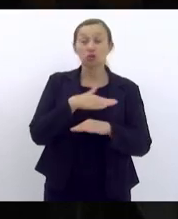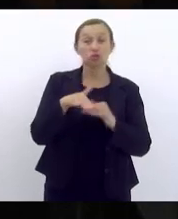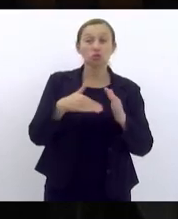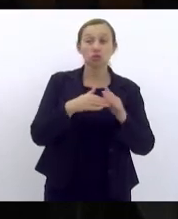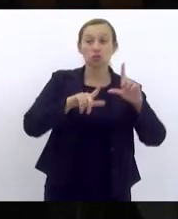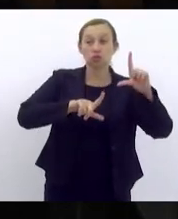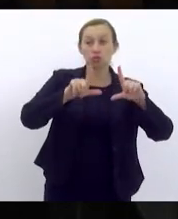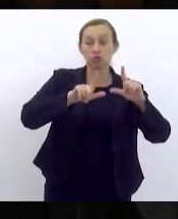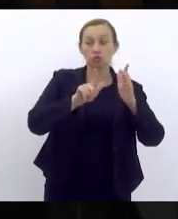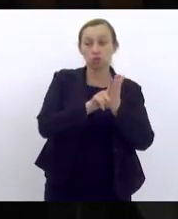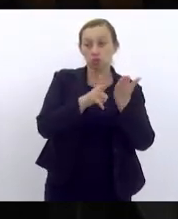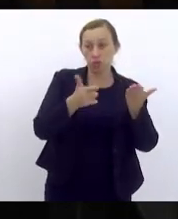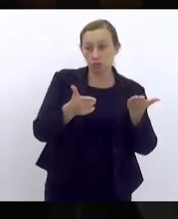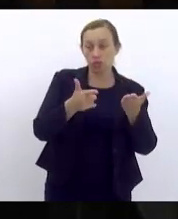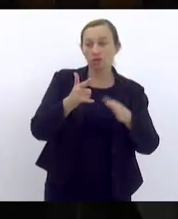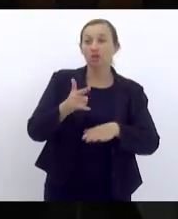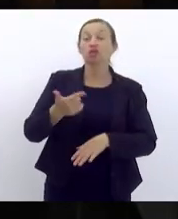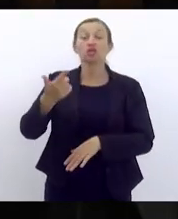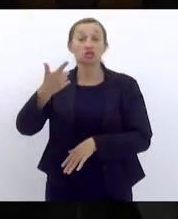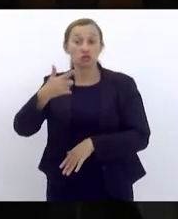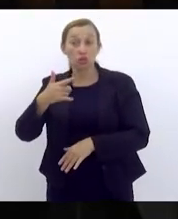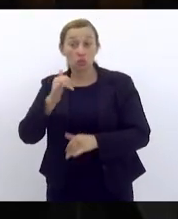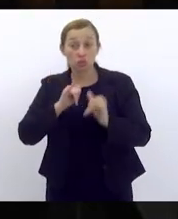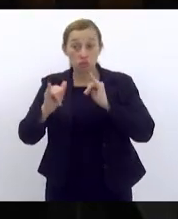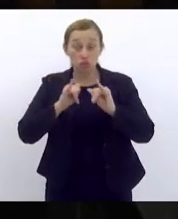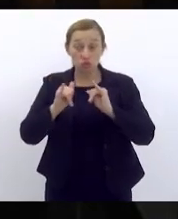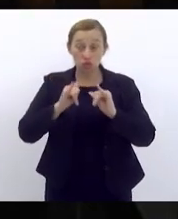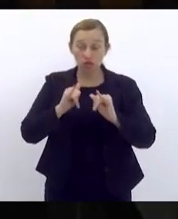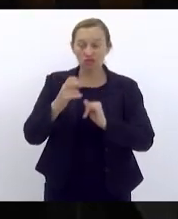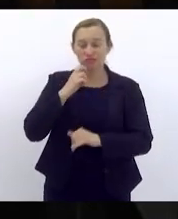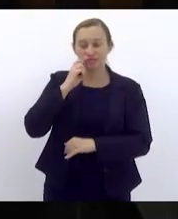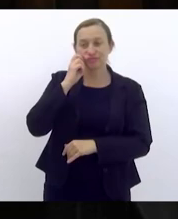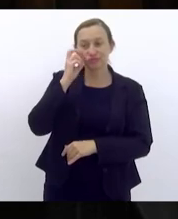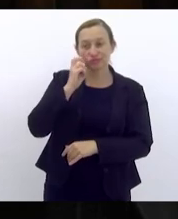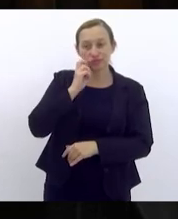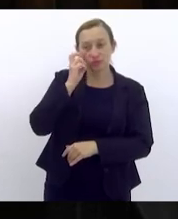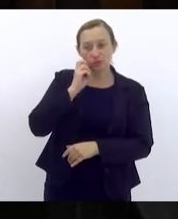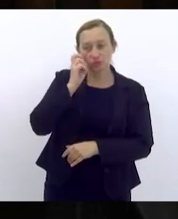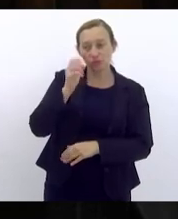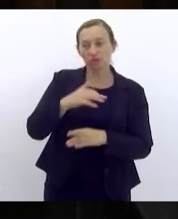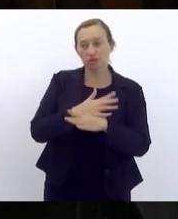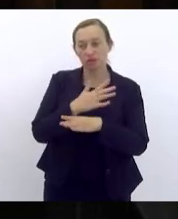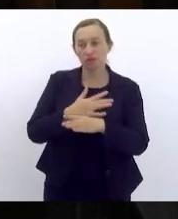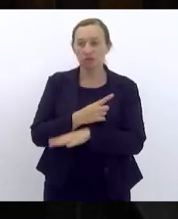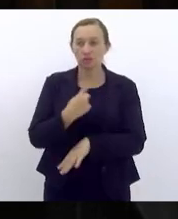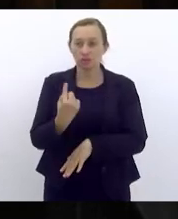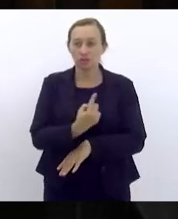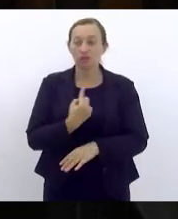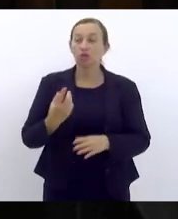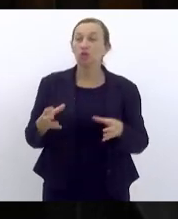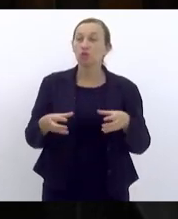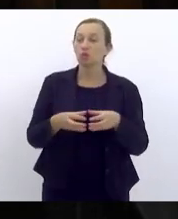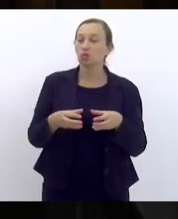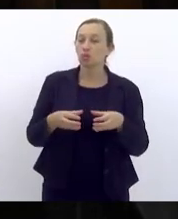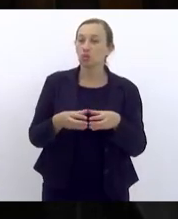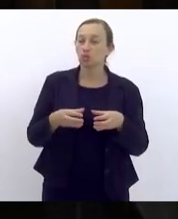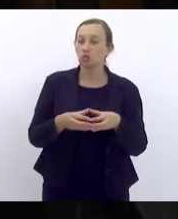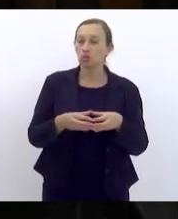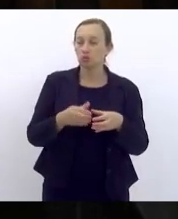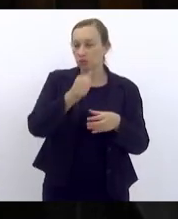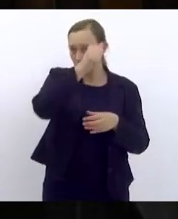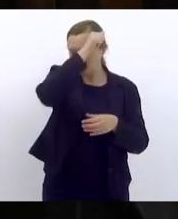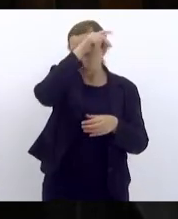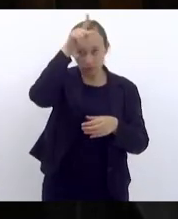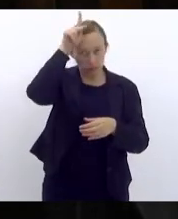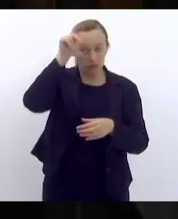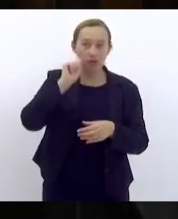jornais mas essa notícia que envergonha a nossa cidade grupo de Eduardo Paz